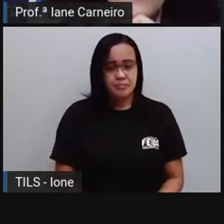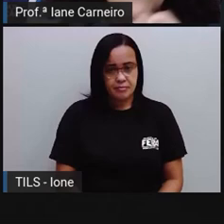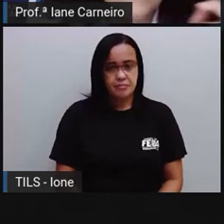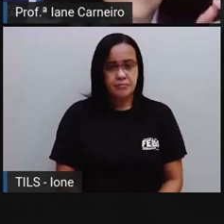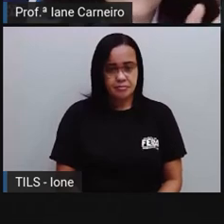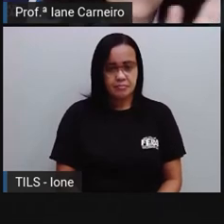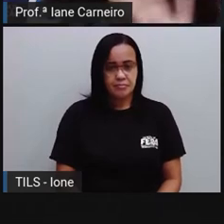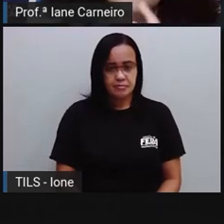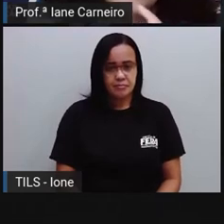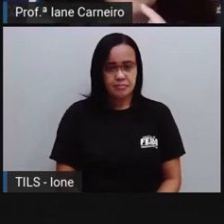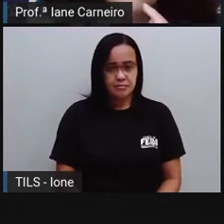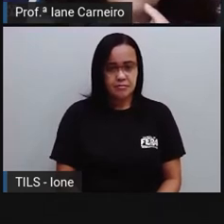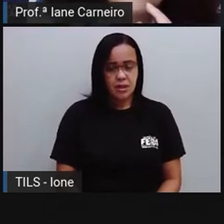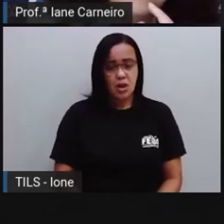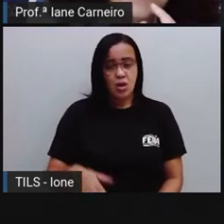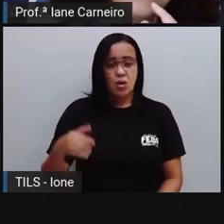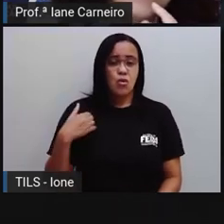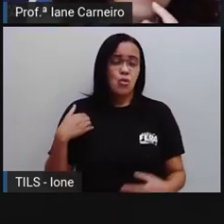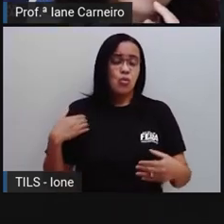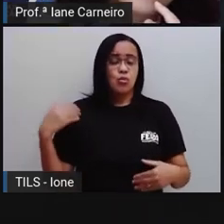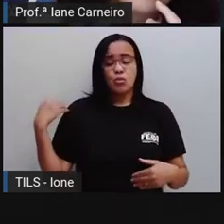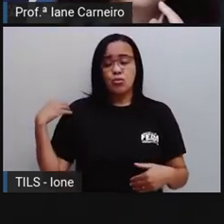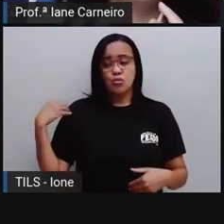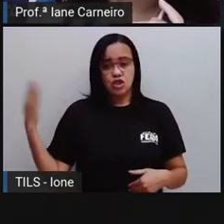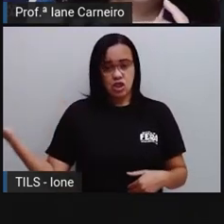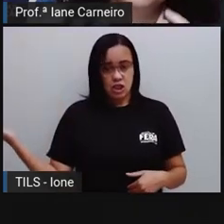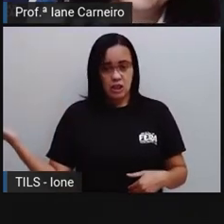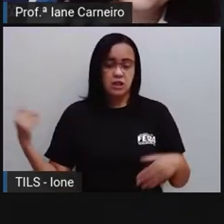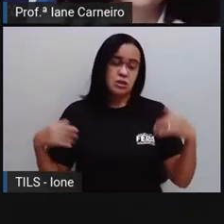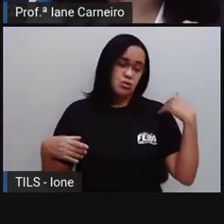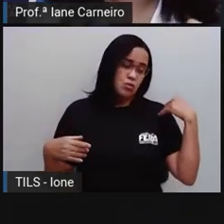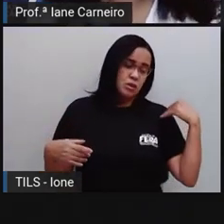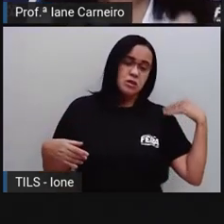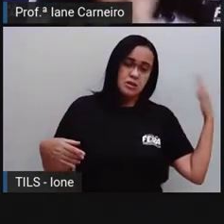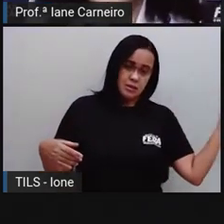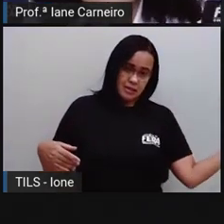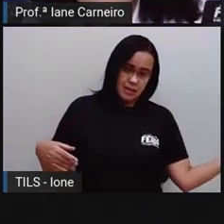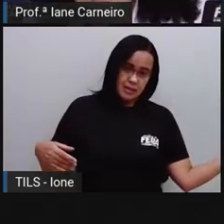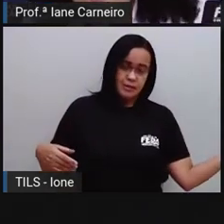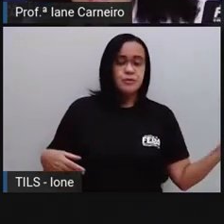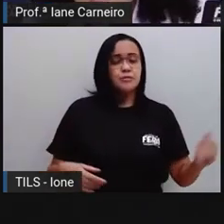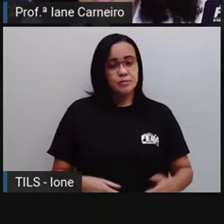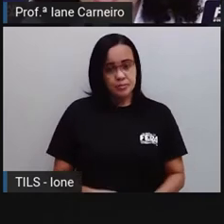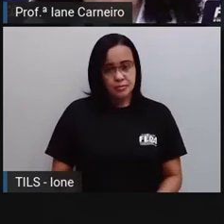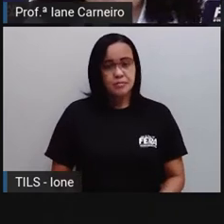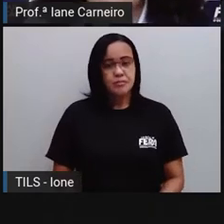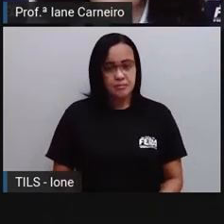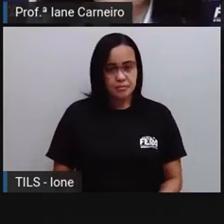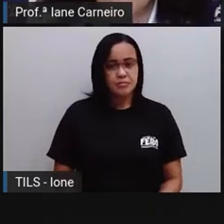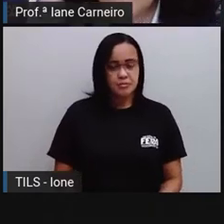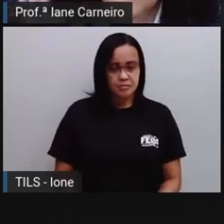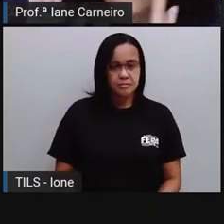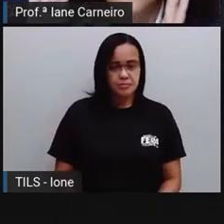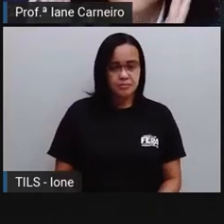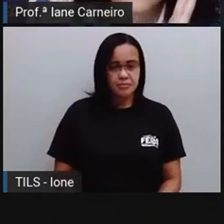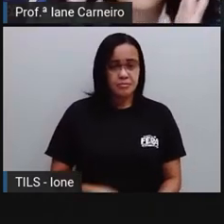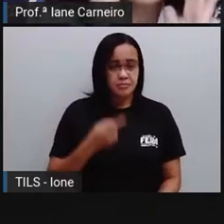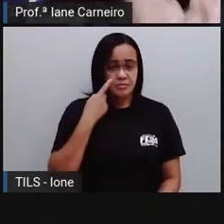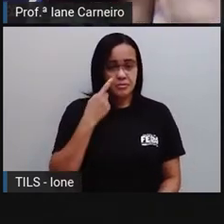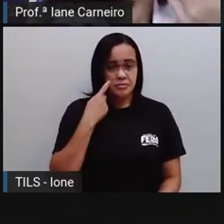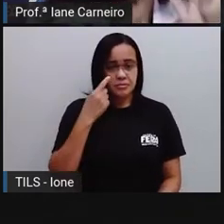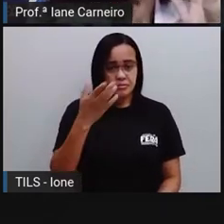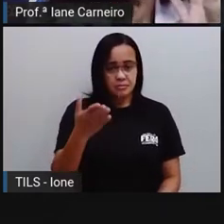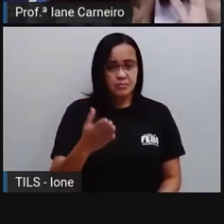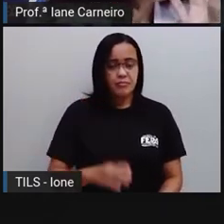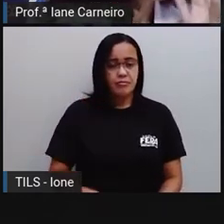pergunta, ó, o que que tá do lado esquerdo? Então se esse lado aqui é o lado direito e esse lado é o lado esquerdo, né, que a gente, aqui agora a gente tá,